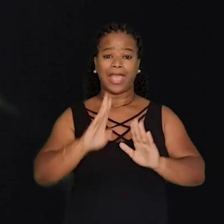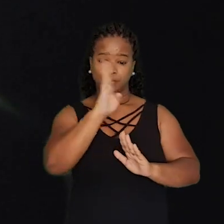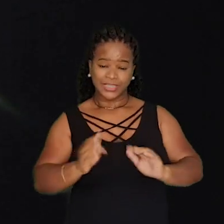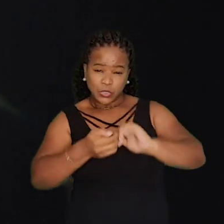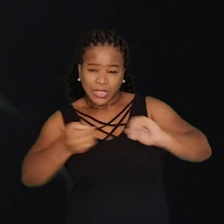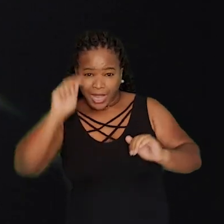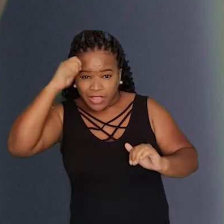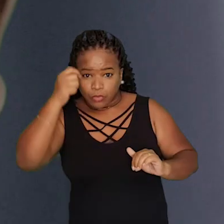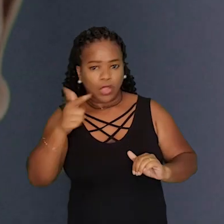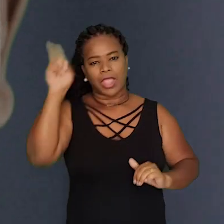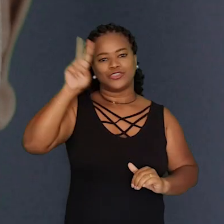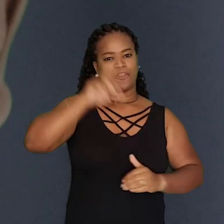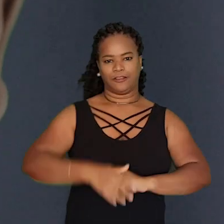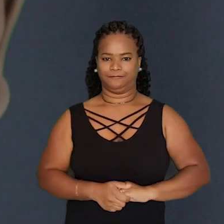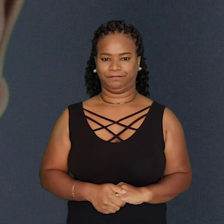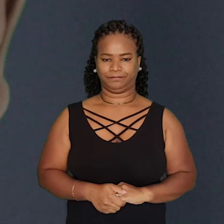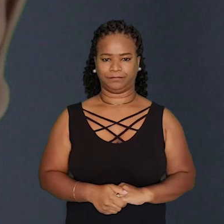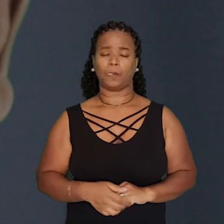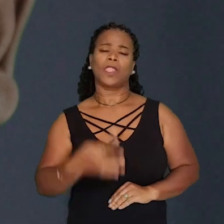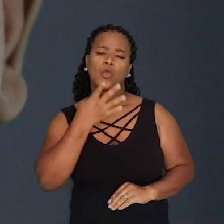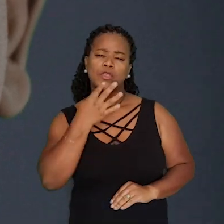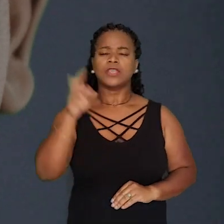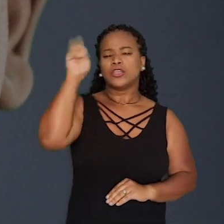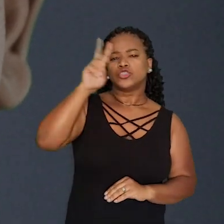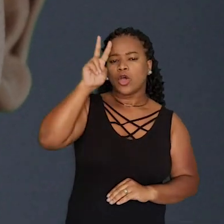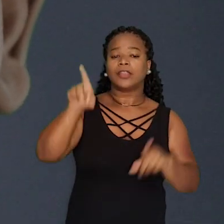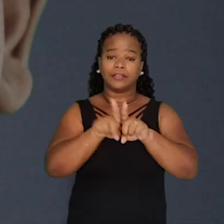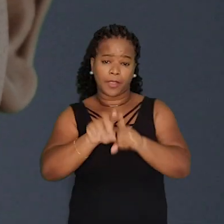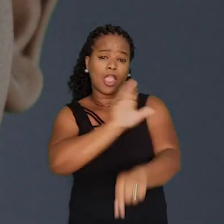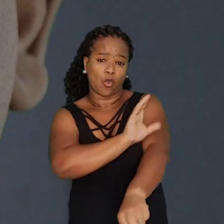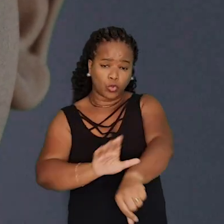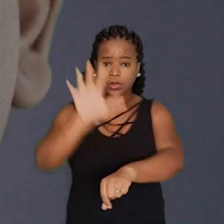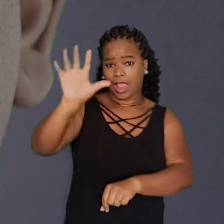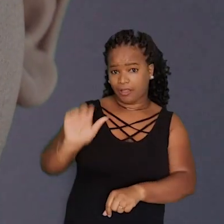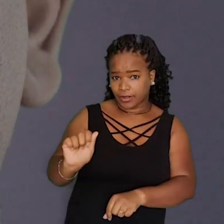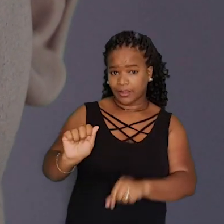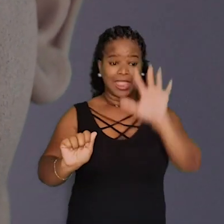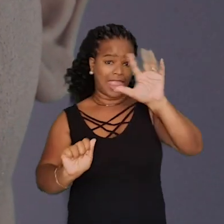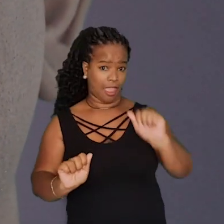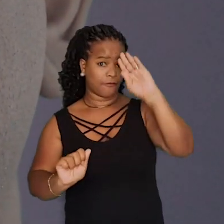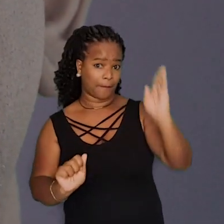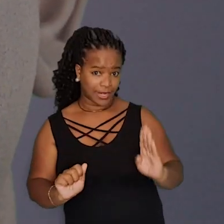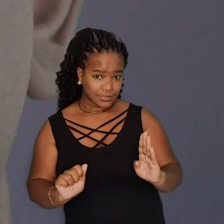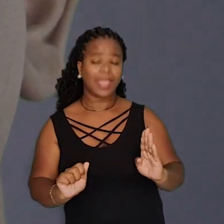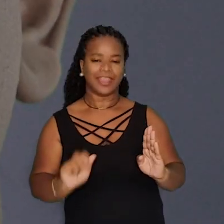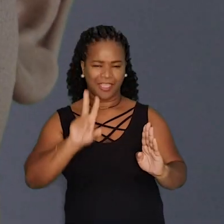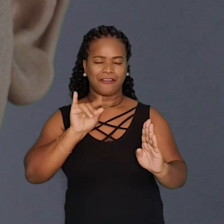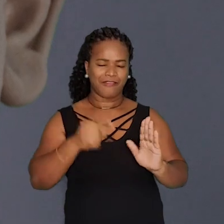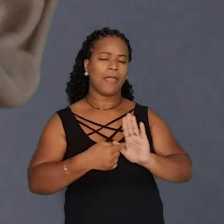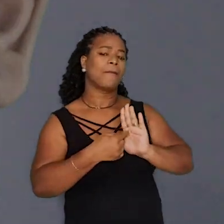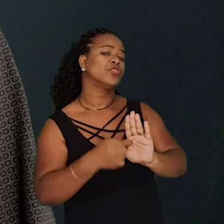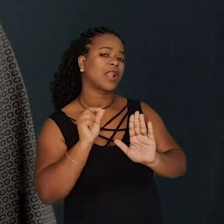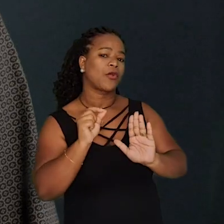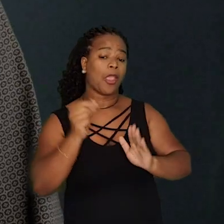Brasil sem os negros. Conhecer a história e a cultura africana e afro-brasileira vai na direção de que o